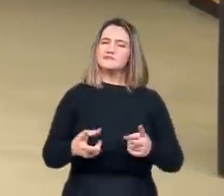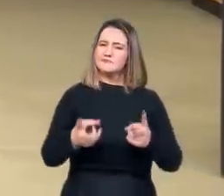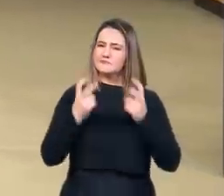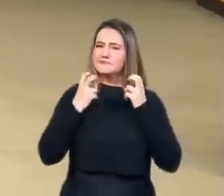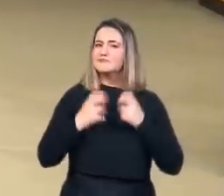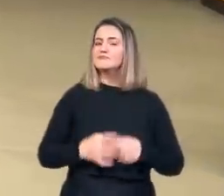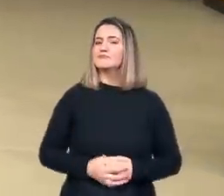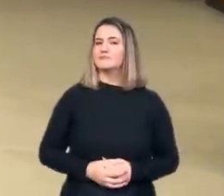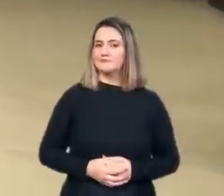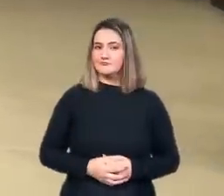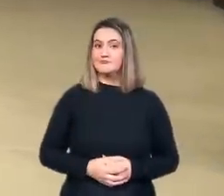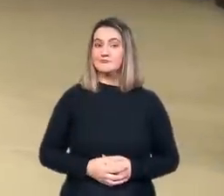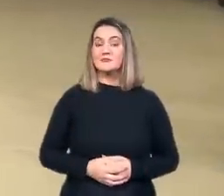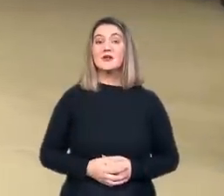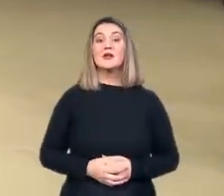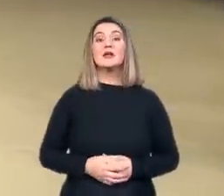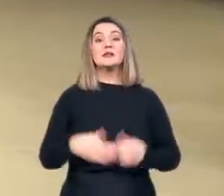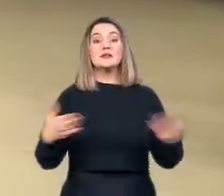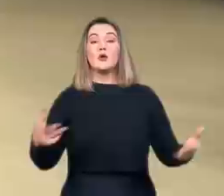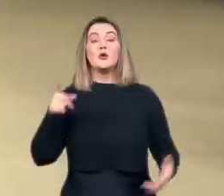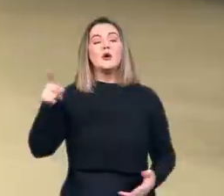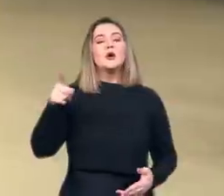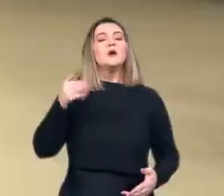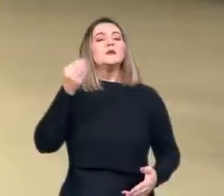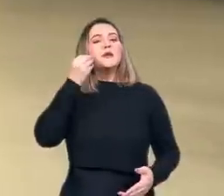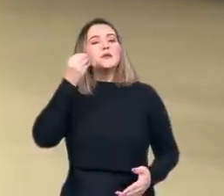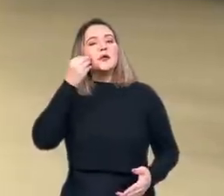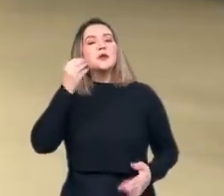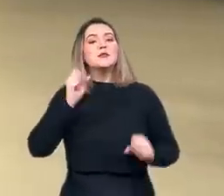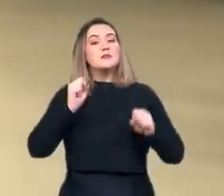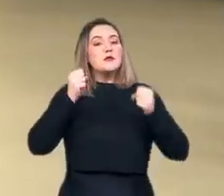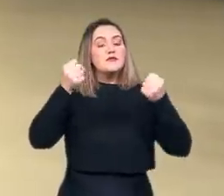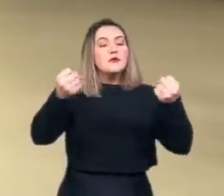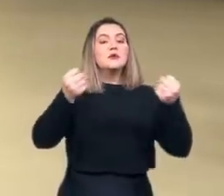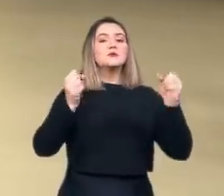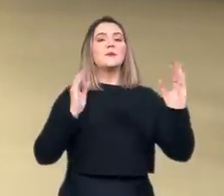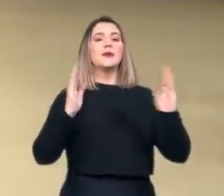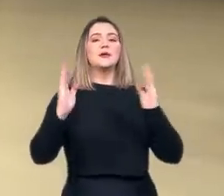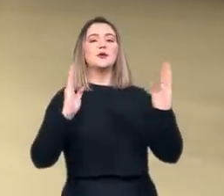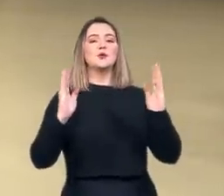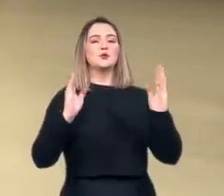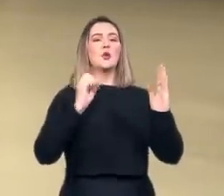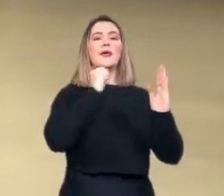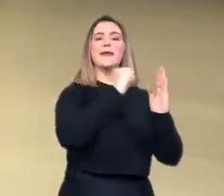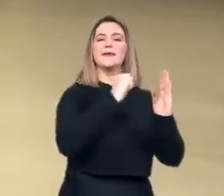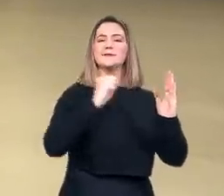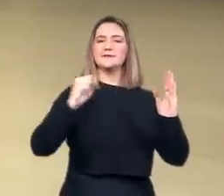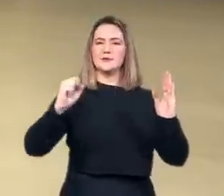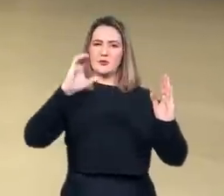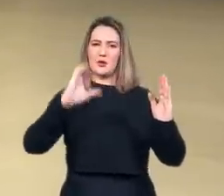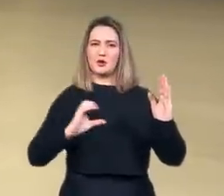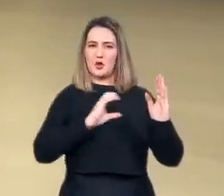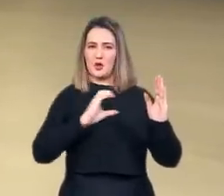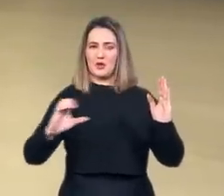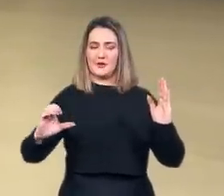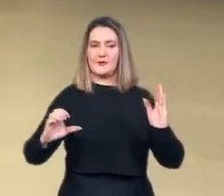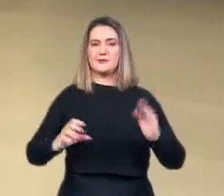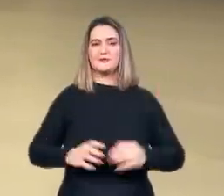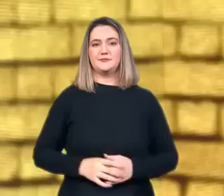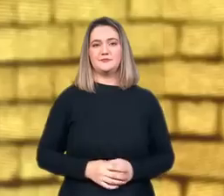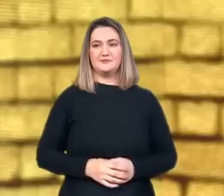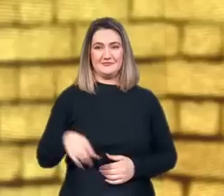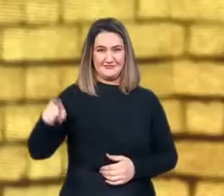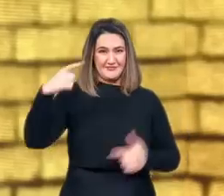de defesa da Inquisição Católica. Seu caso, porém, não é nada neutro, muito menos uma exceção.